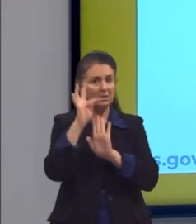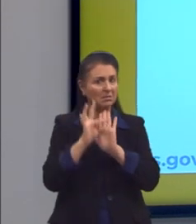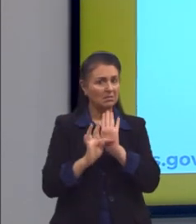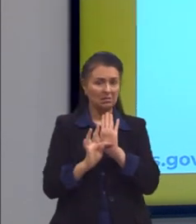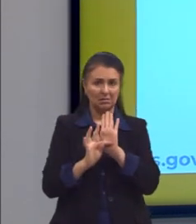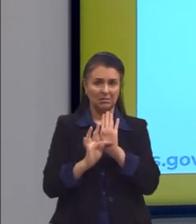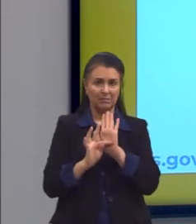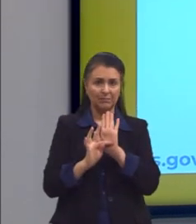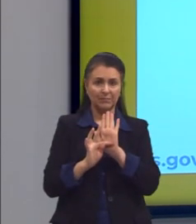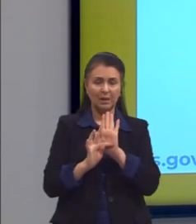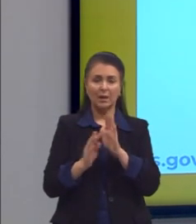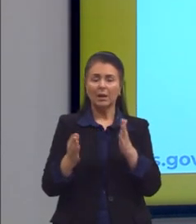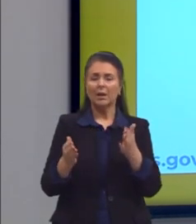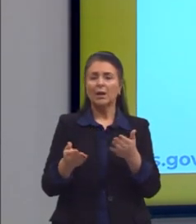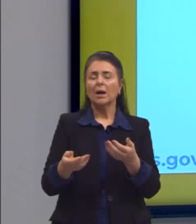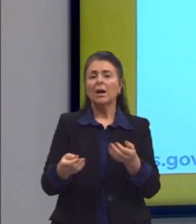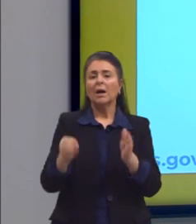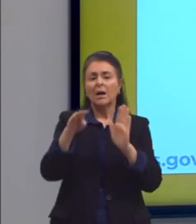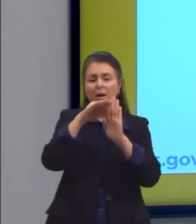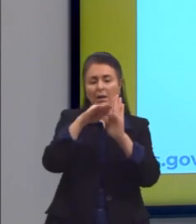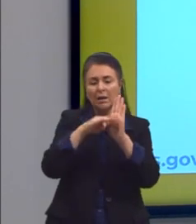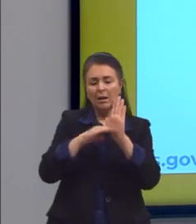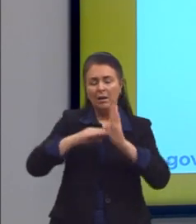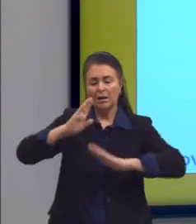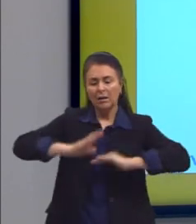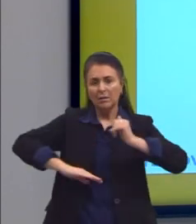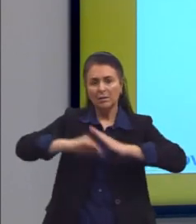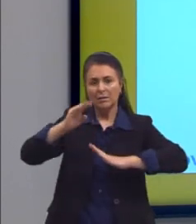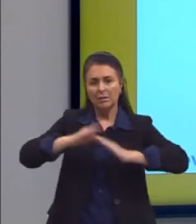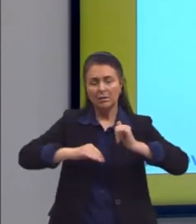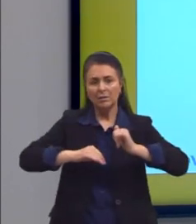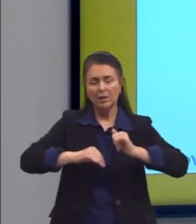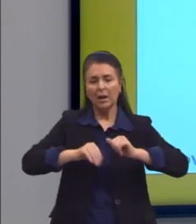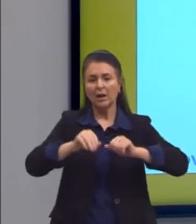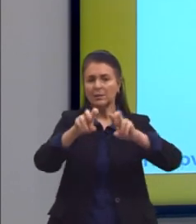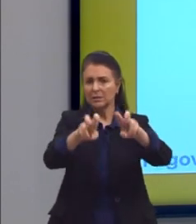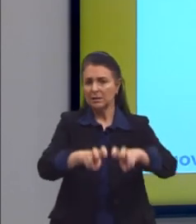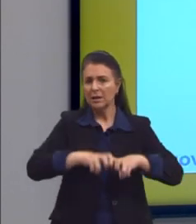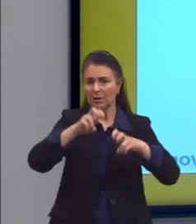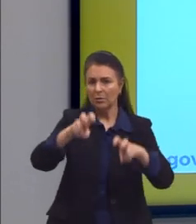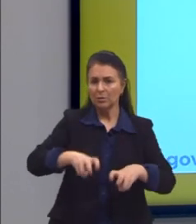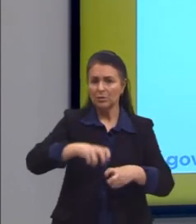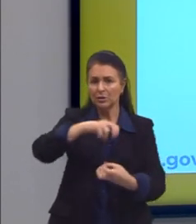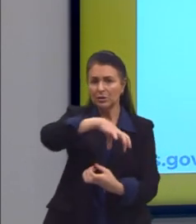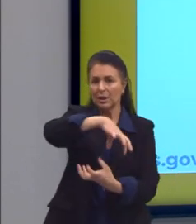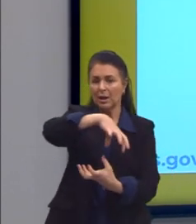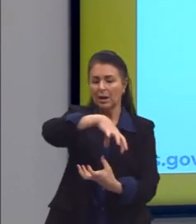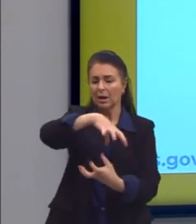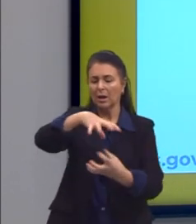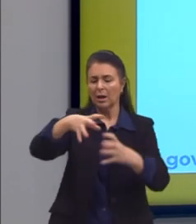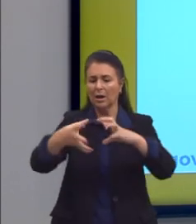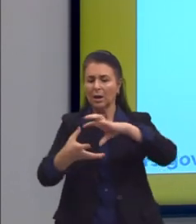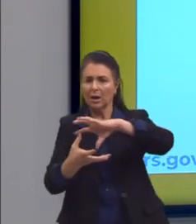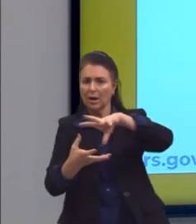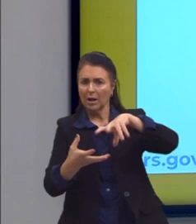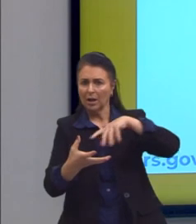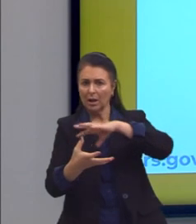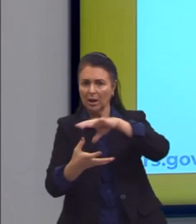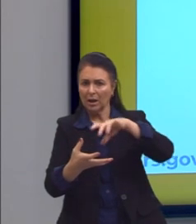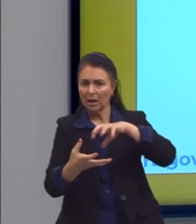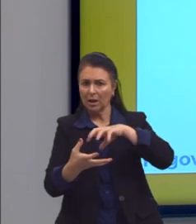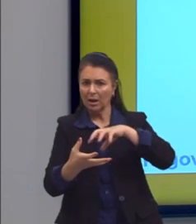aqui. Estabelecimento de práticas agroecológicas. Elas seriam importantes, mas fala disso no texto?